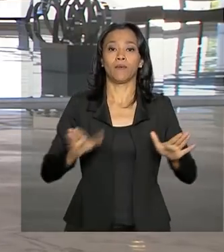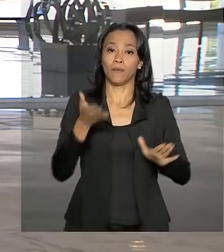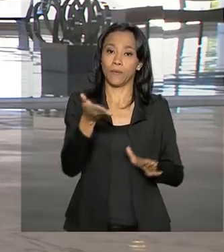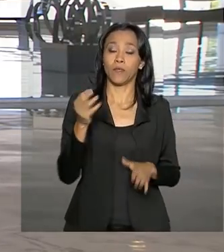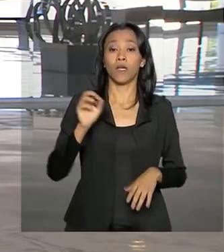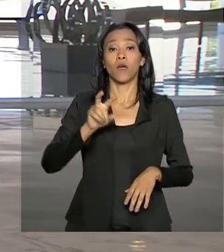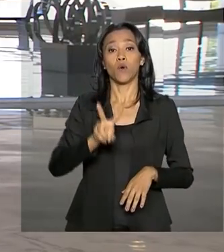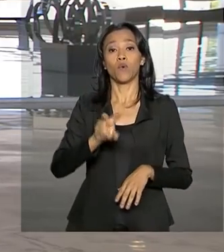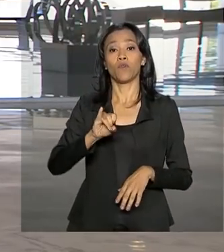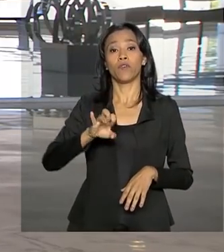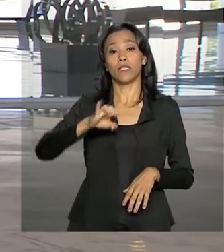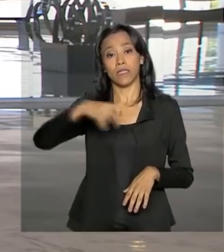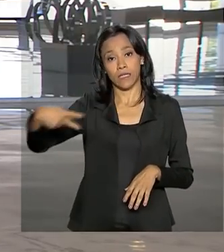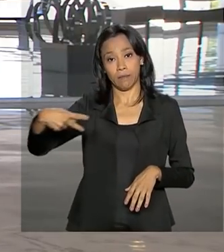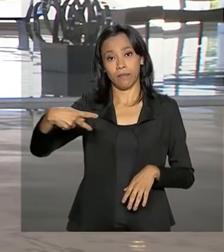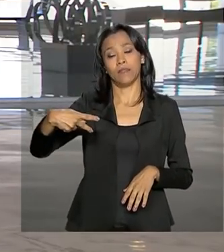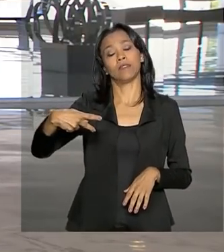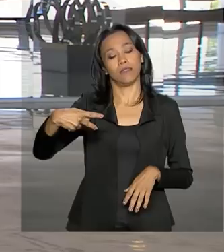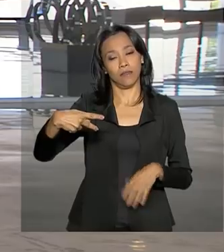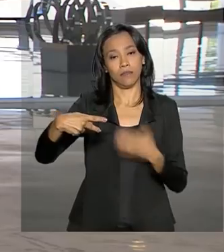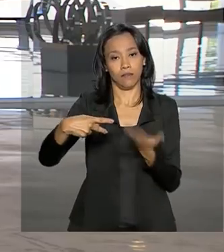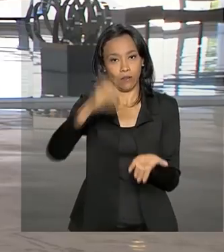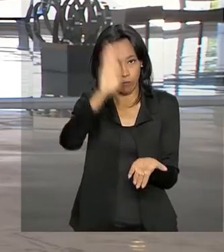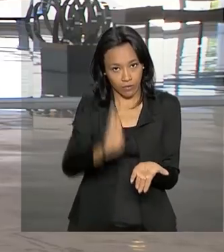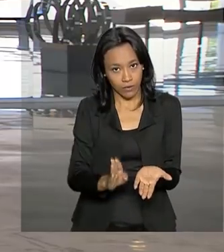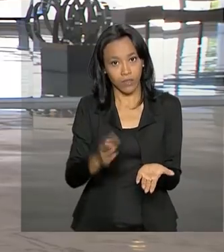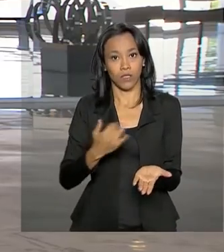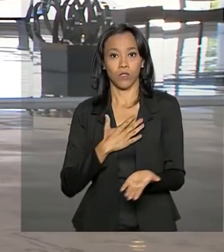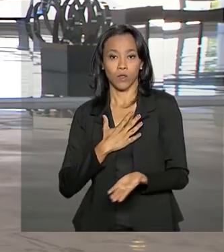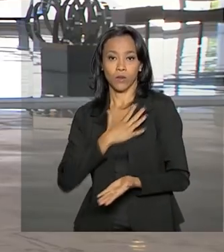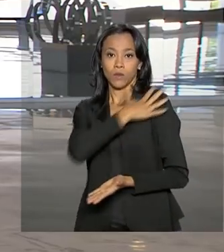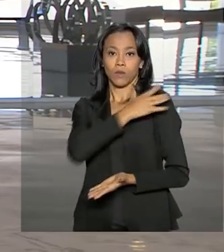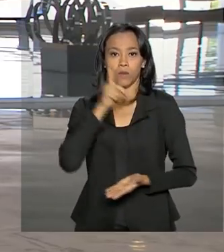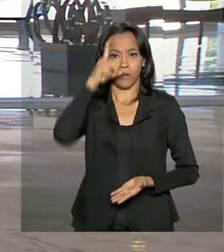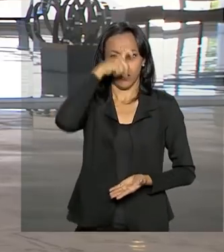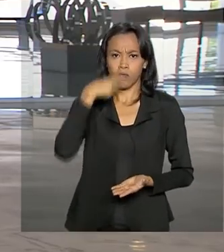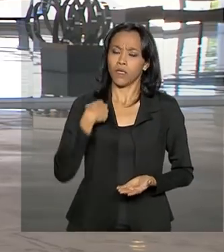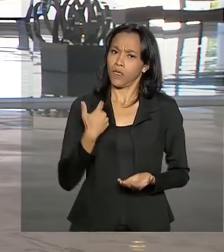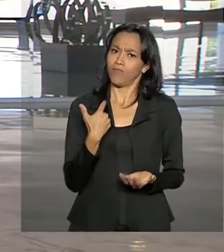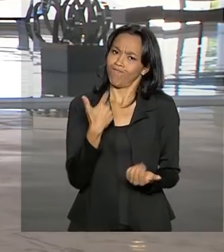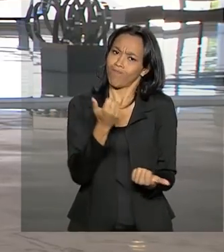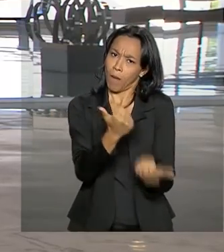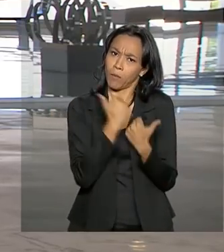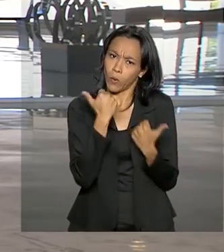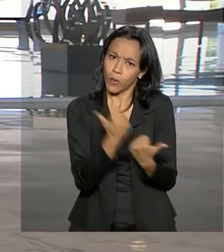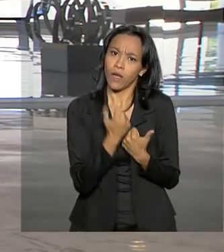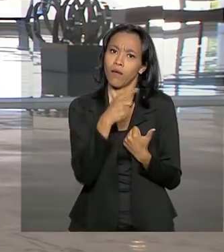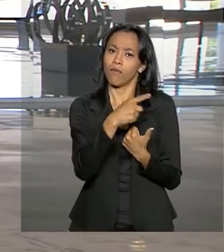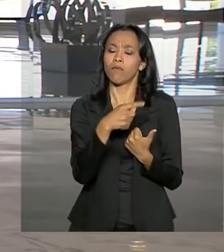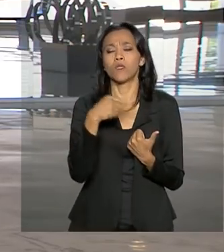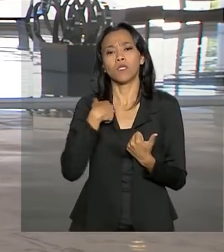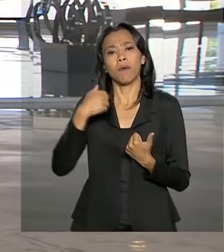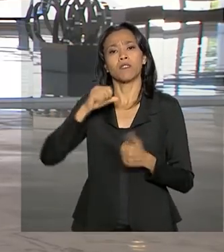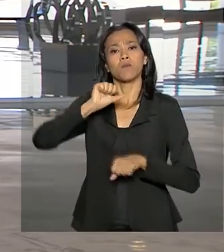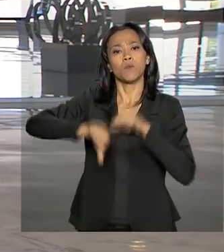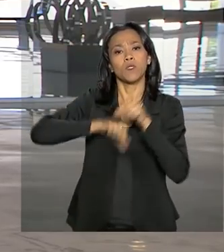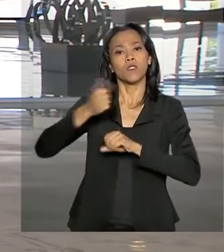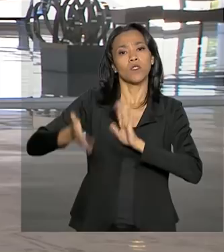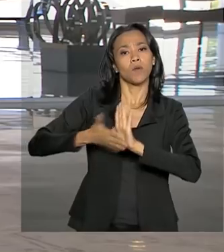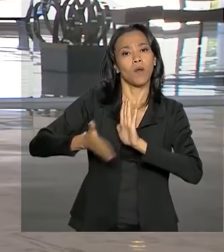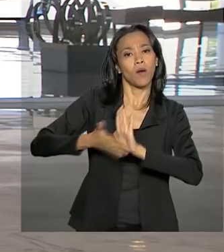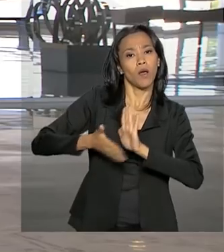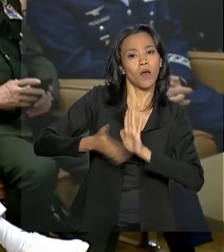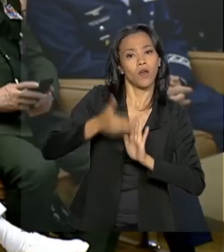-presidente Hamilton Mourão Afirmou que conta com o STF para legitimar as reformas do governo Vamos ver